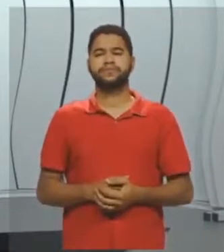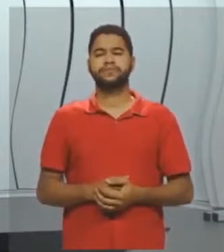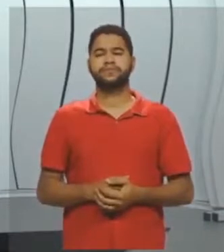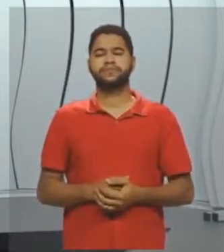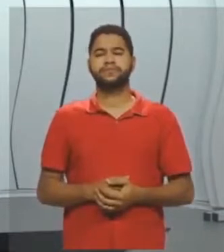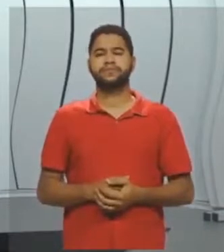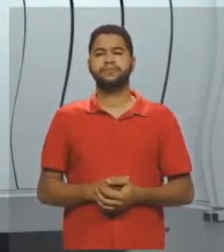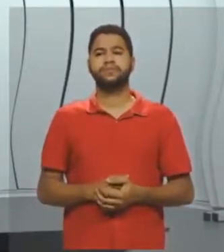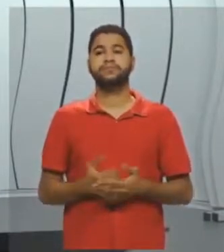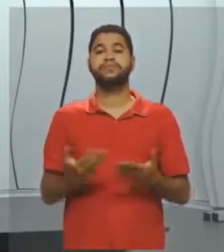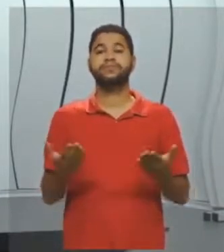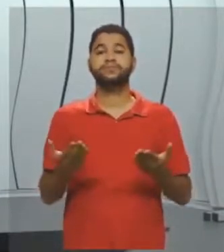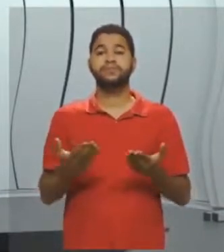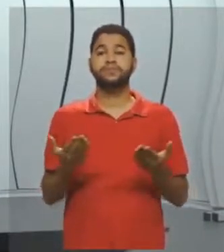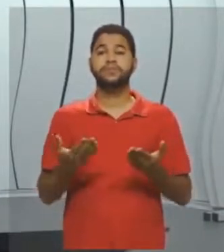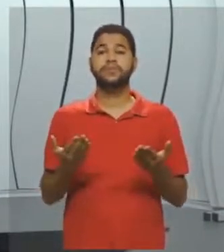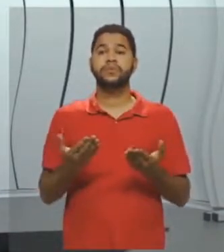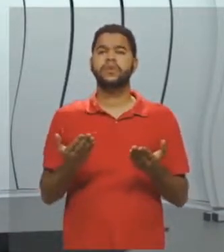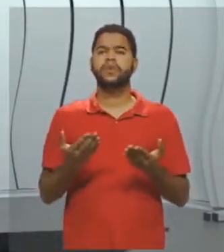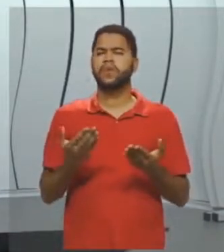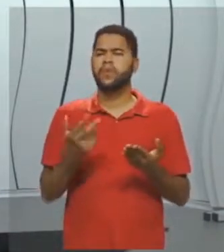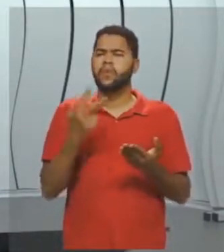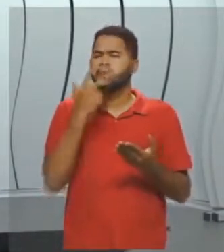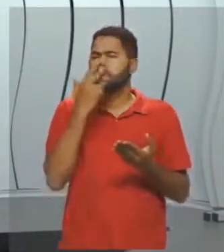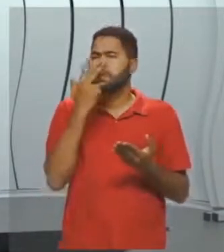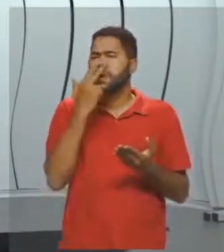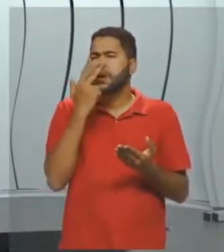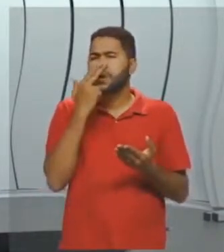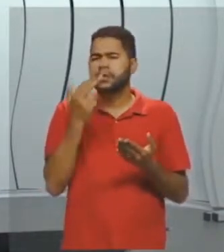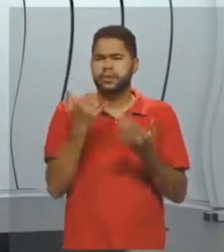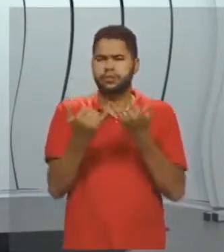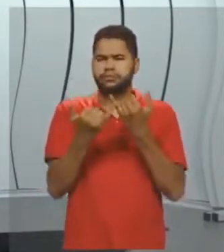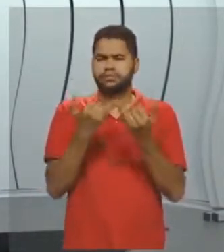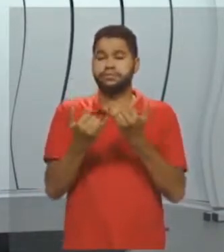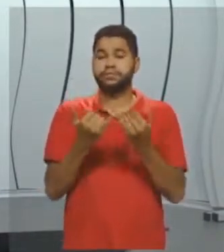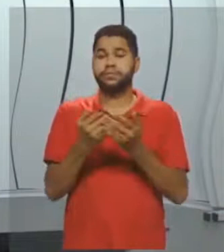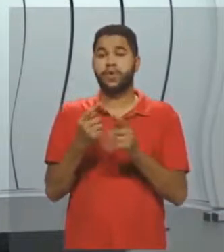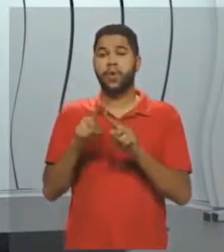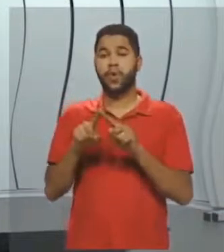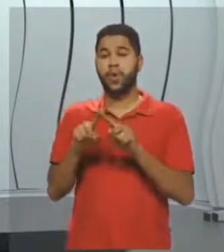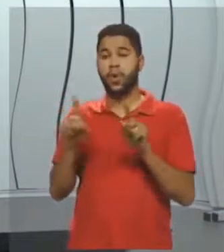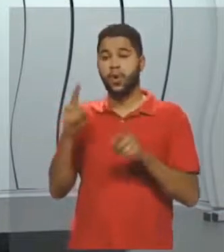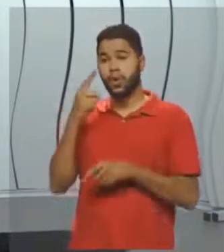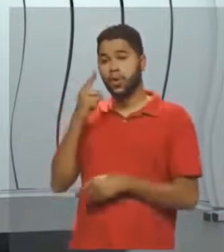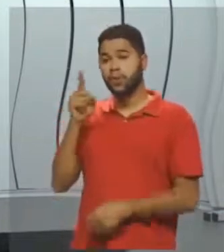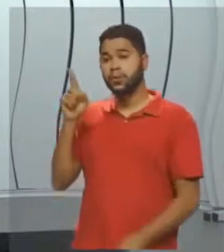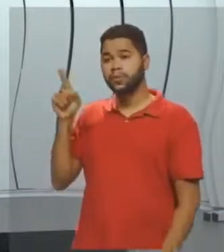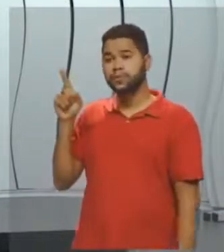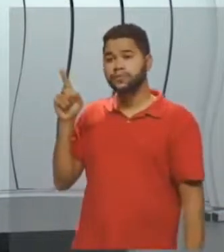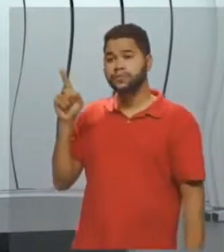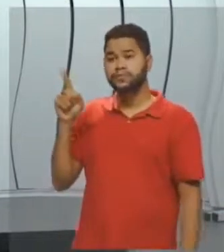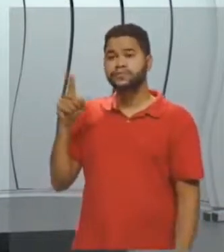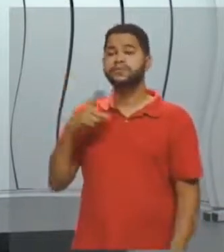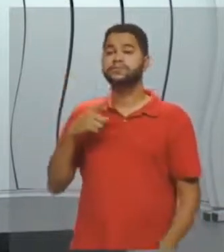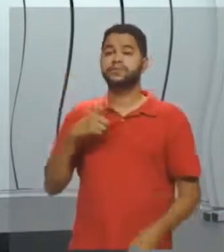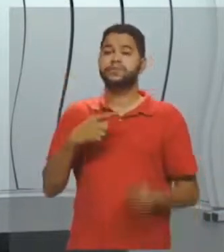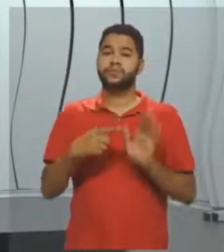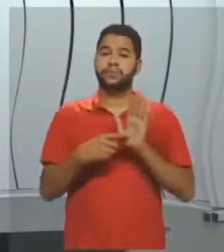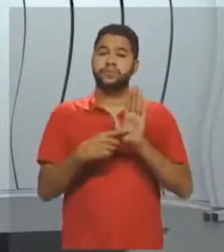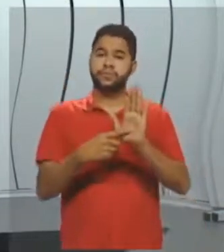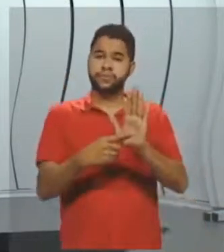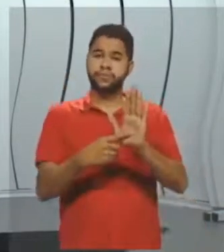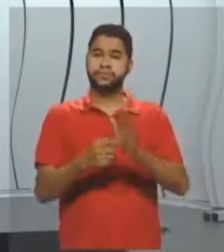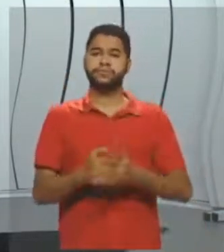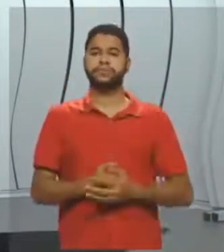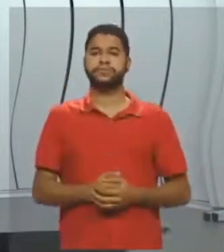fazer com vocês um bem parecido. Um terreno rural possui três casas, conforme ilustrado abaixo,